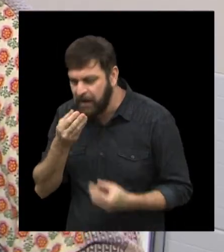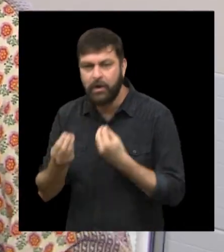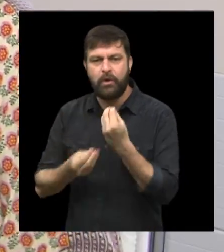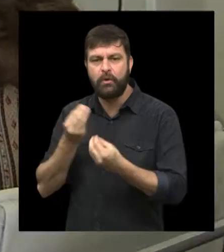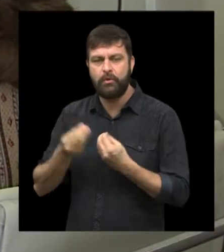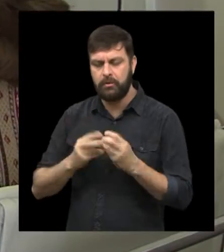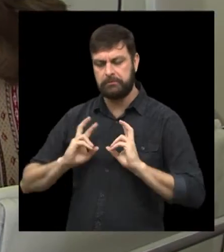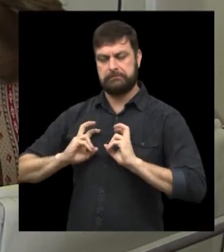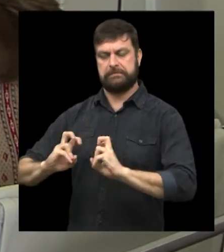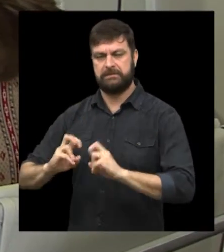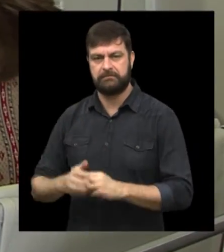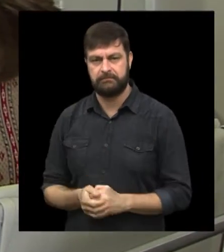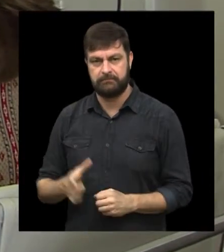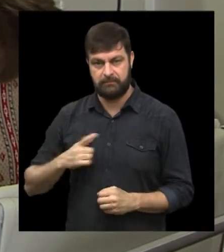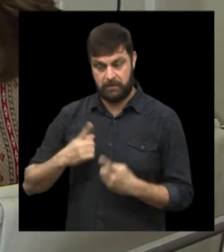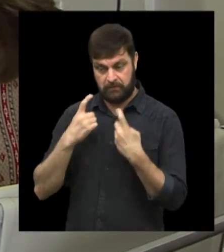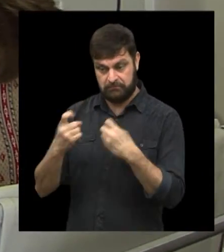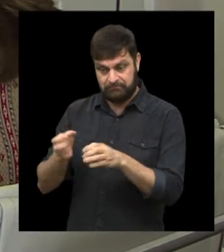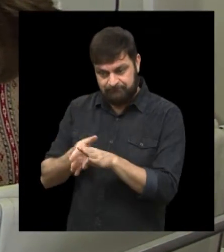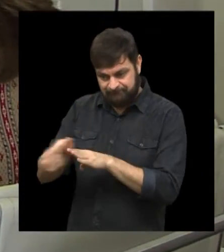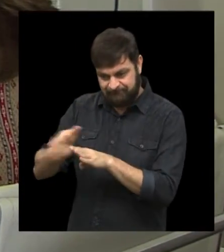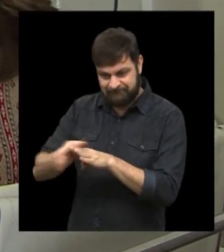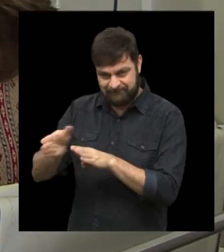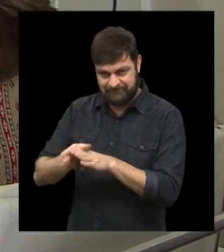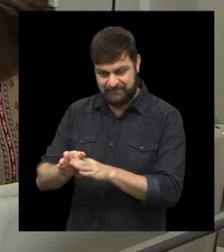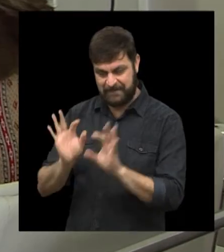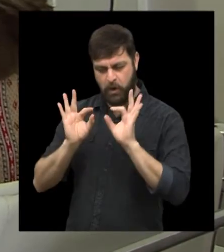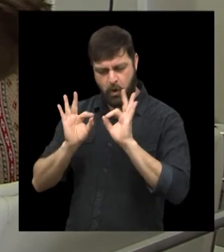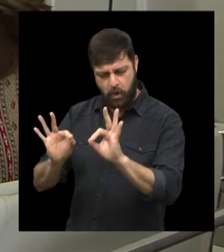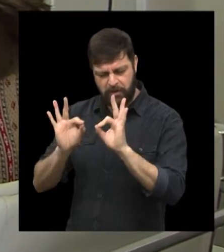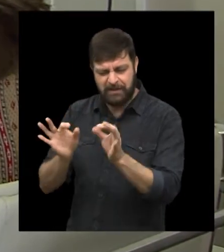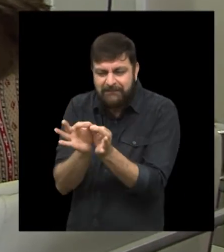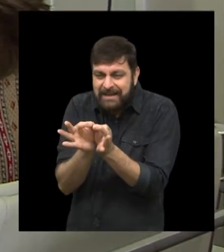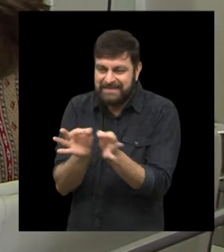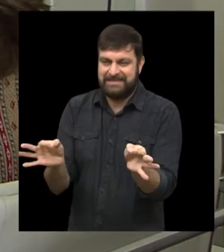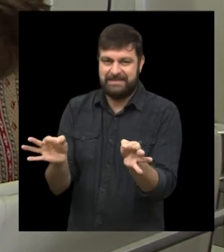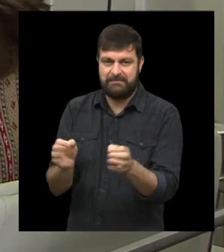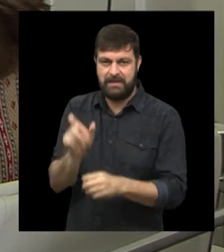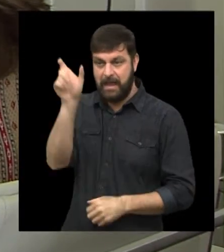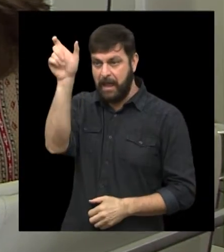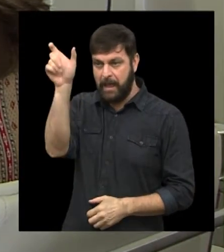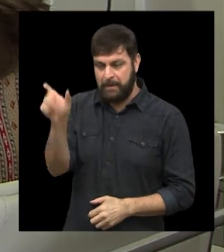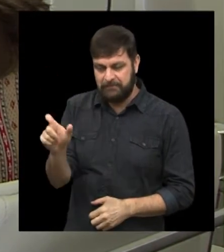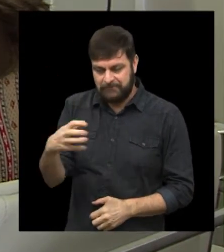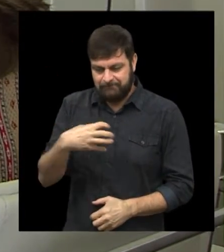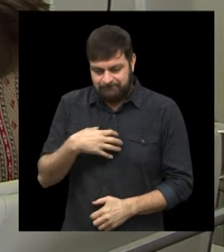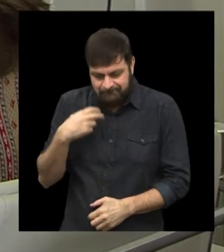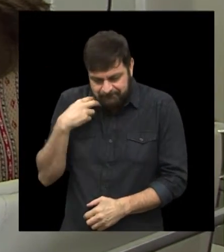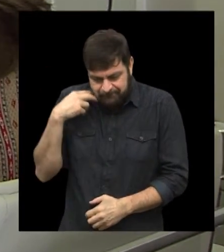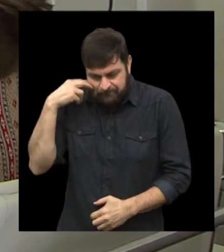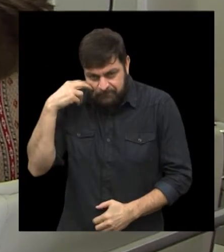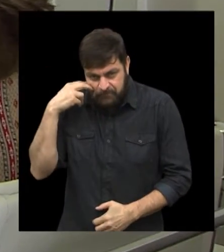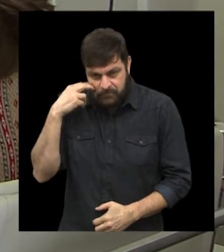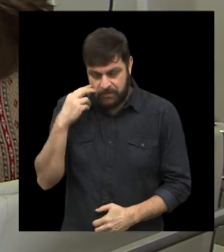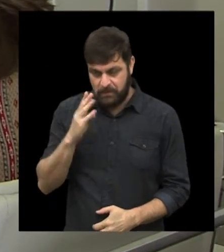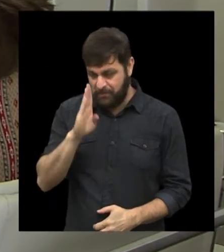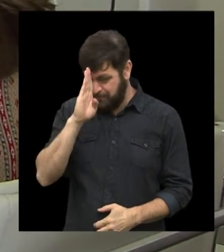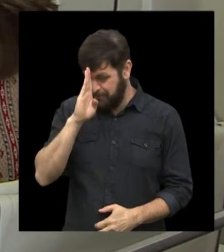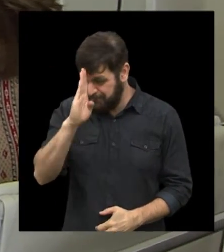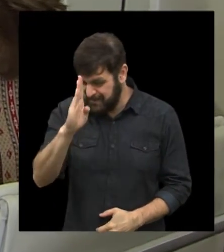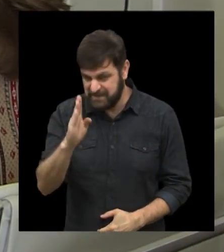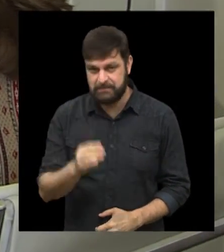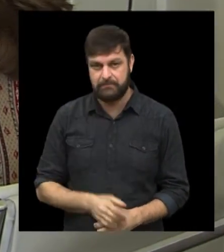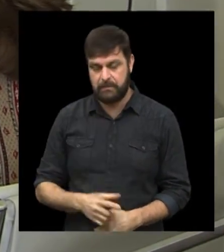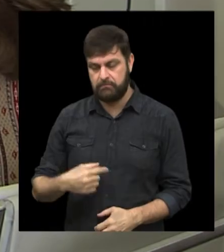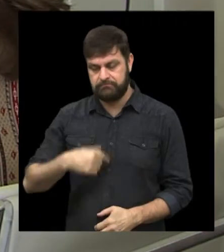Funciona isso? Olha, eu vou dar a dica mais sensacional que existe, que é a mais simples. As pessoas podem se constranger um pouquinho, mas o ideal mesmo,